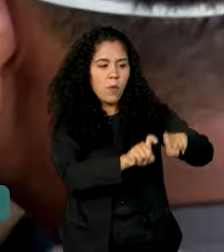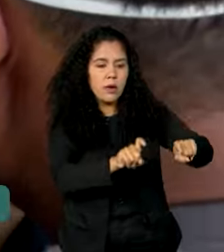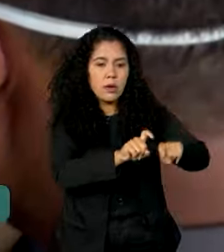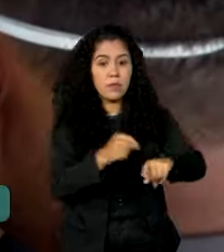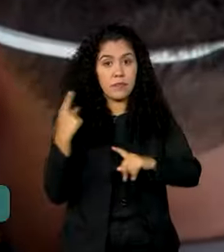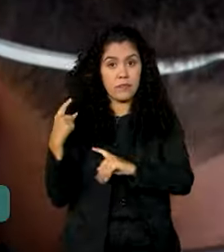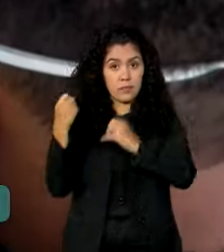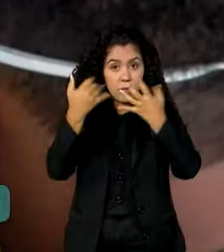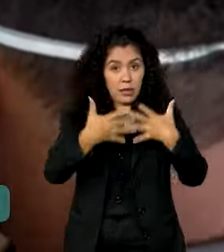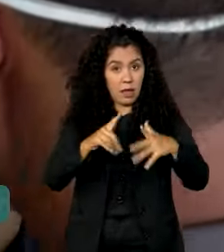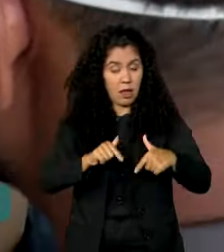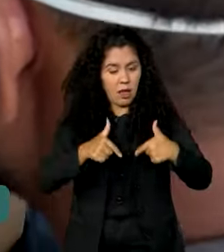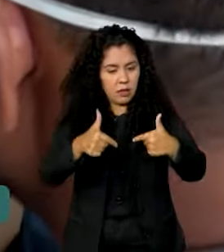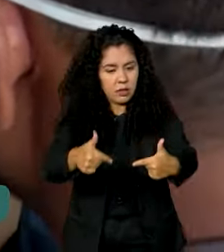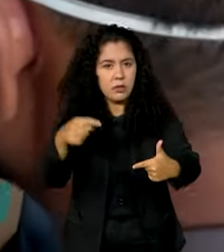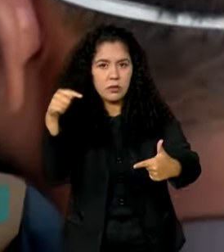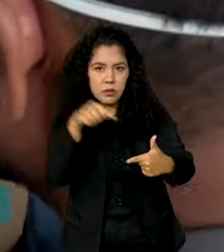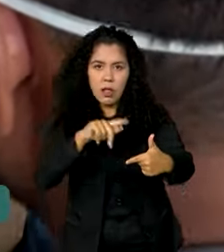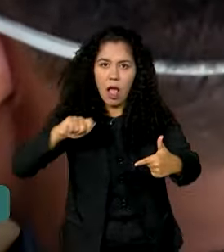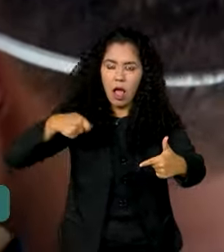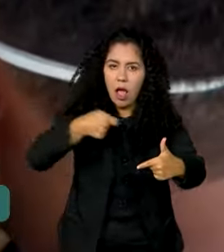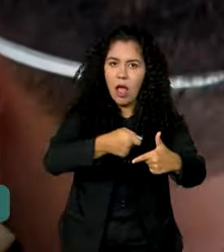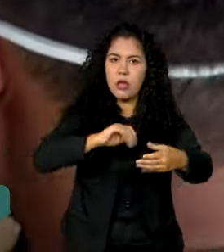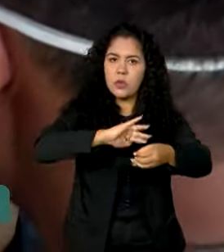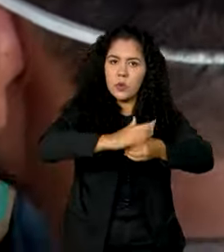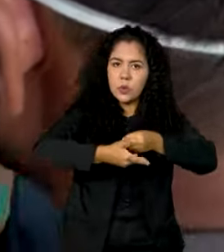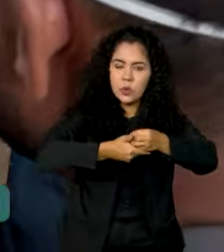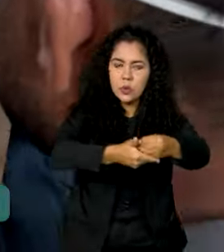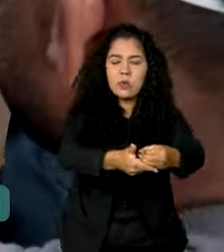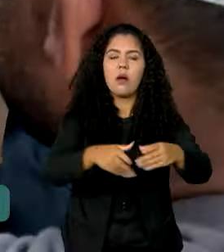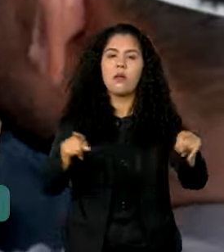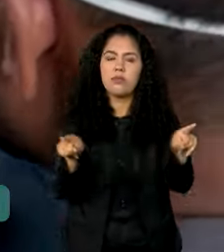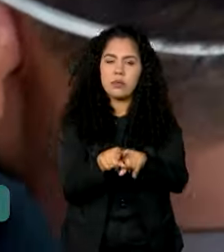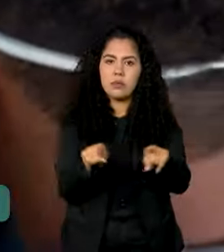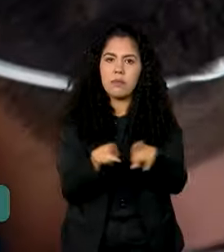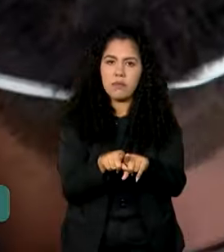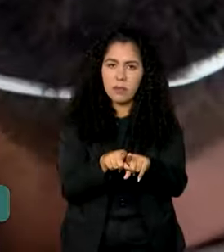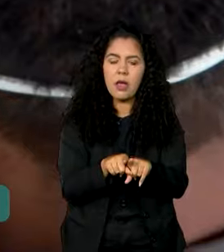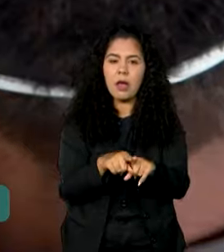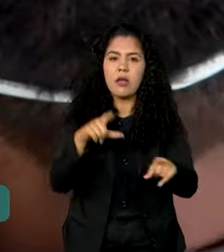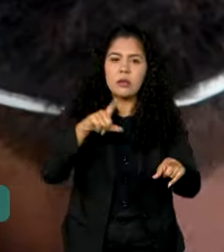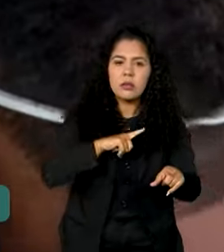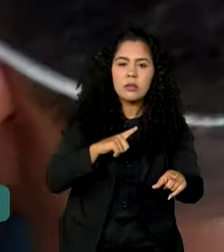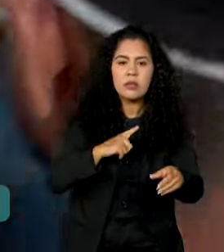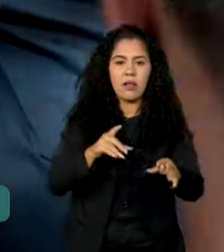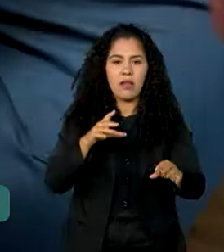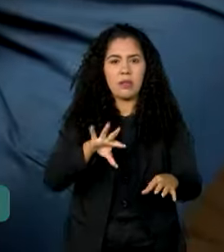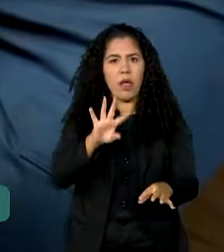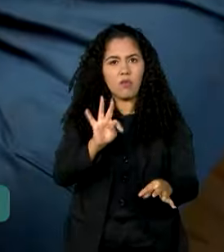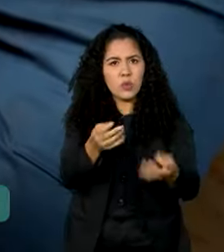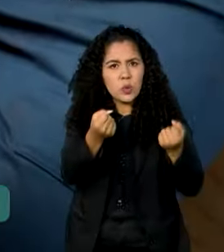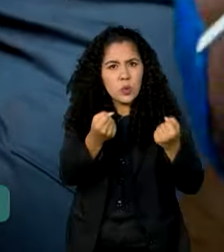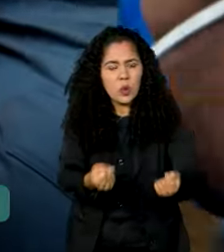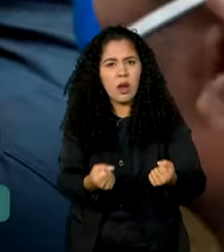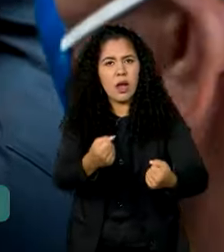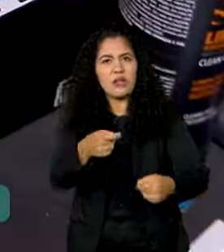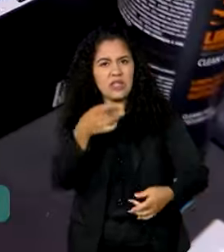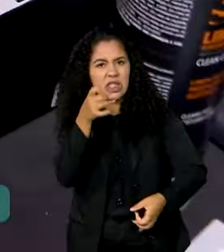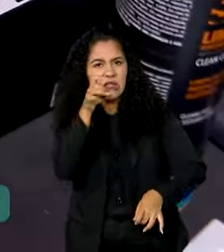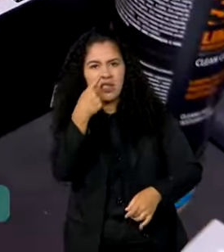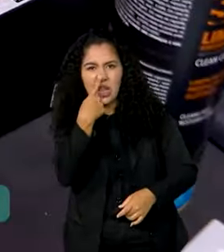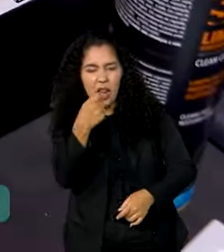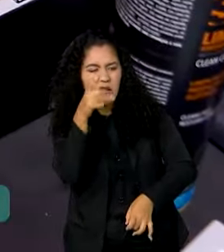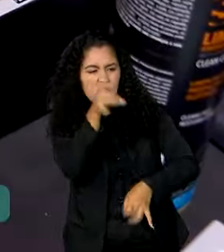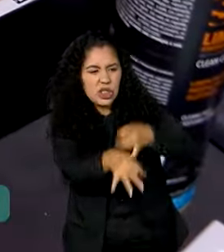iniciativa, além de ser sustentável, já que dá destinação correta a toneladas de resíduos eletrônicos,